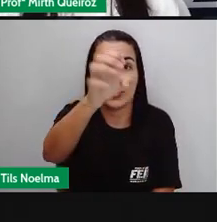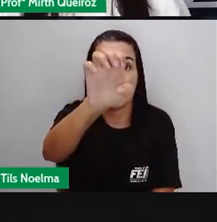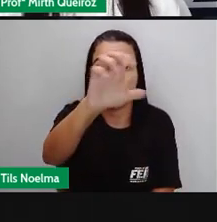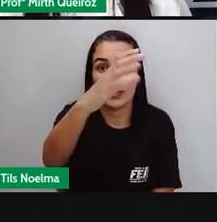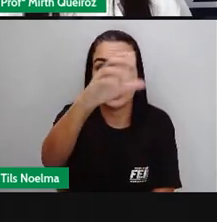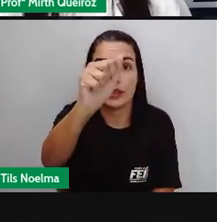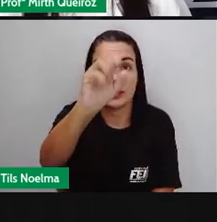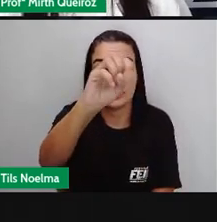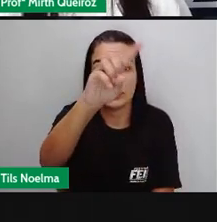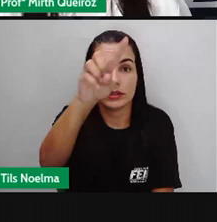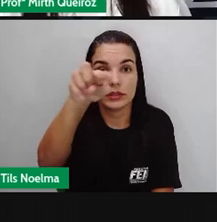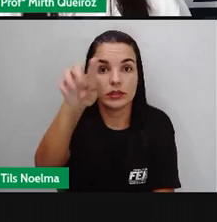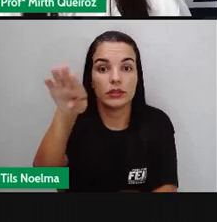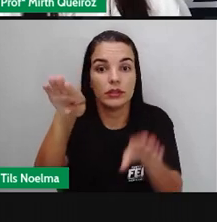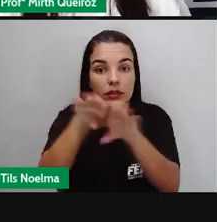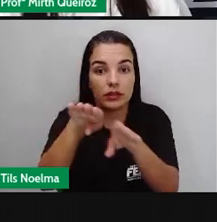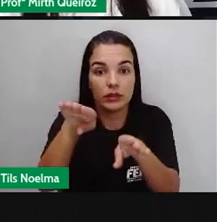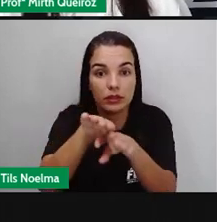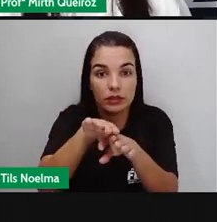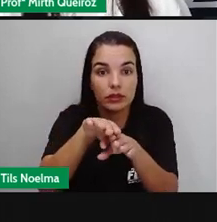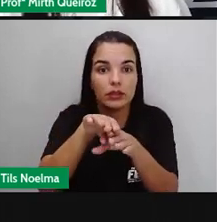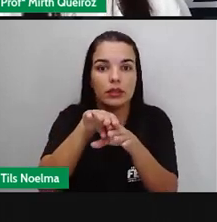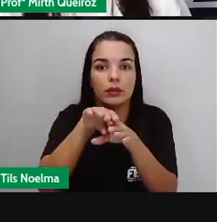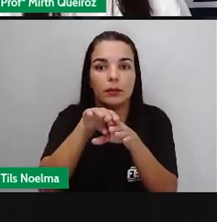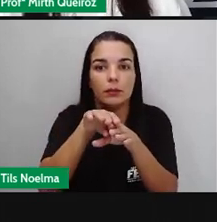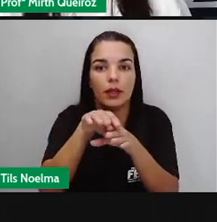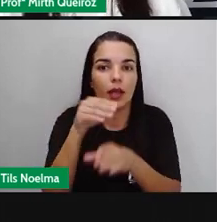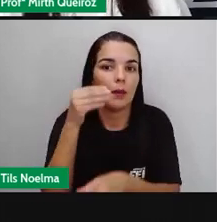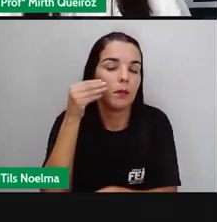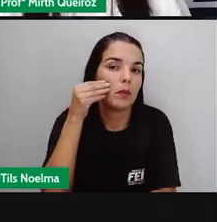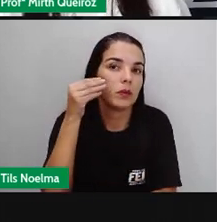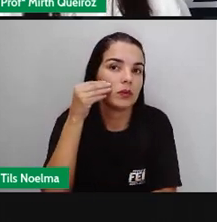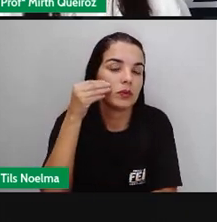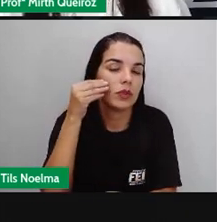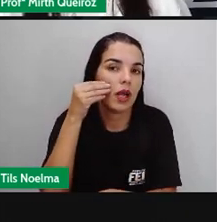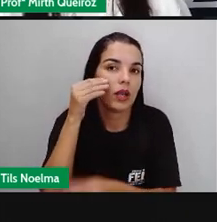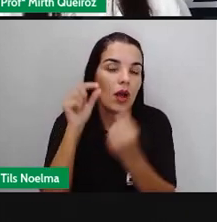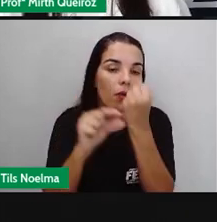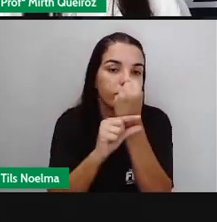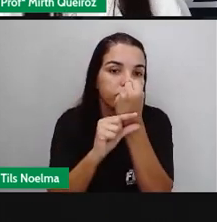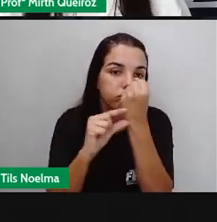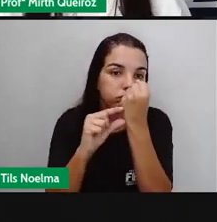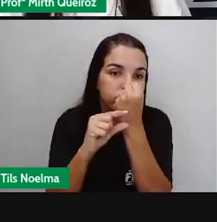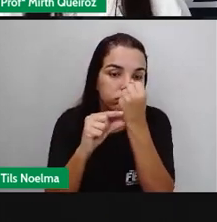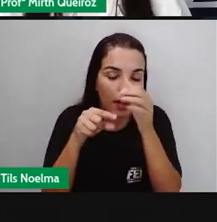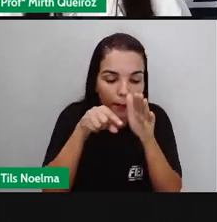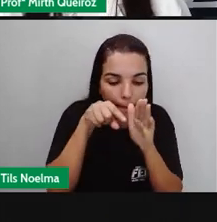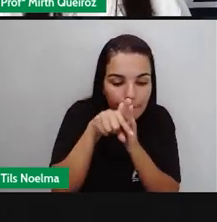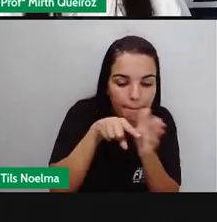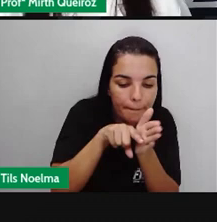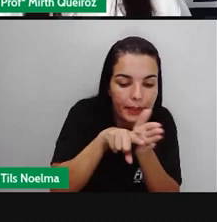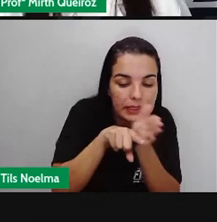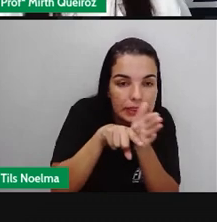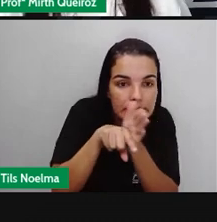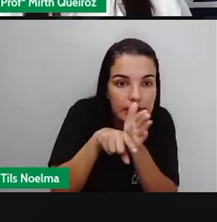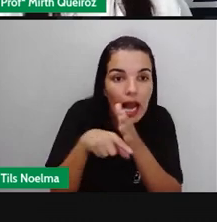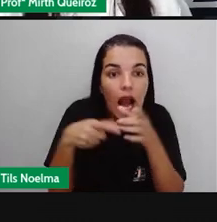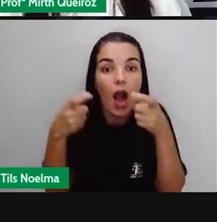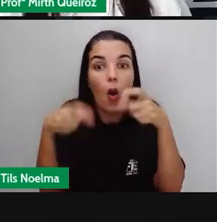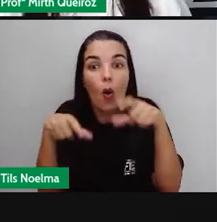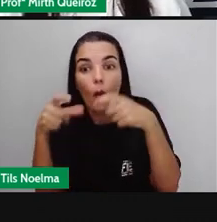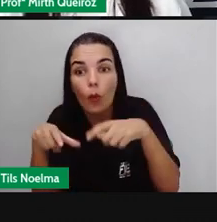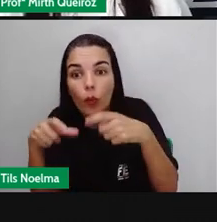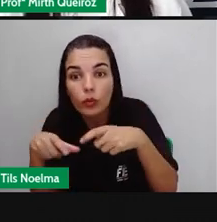fonte. A fonte é aonde foi feita essa pesquisa, né? Onde foi construído aí